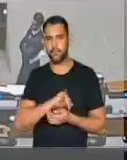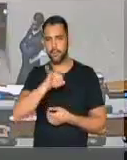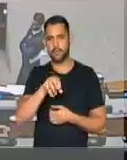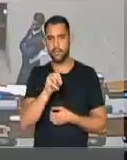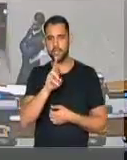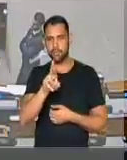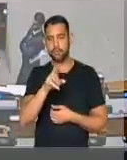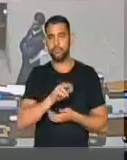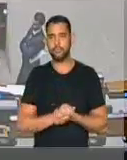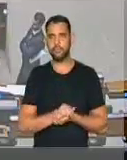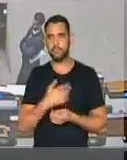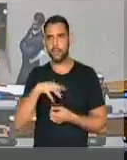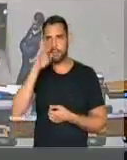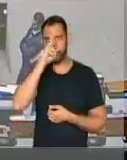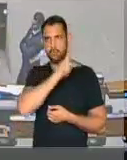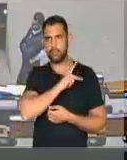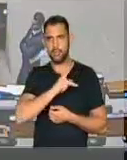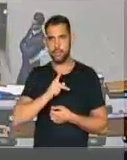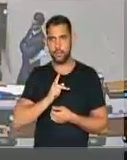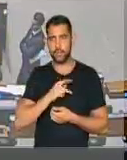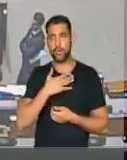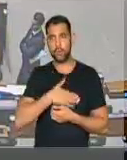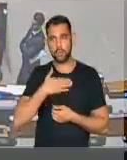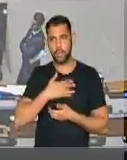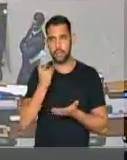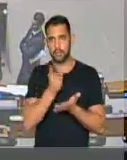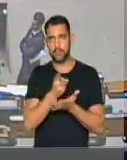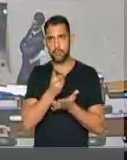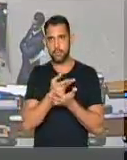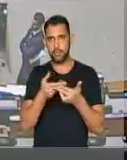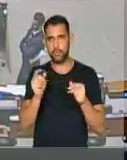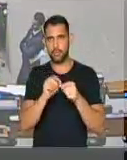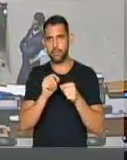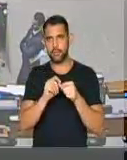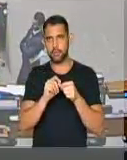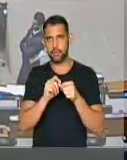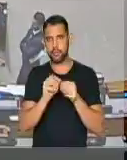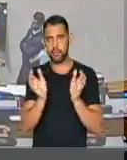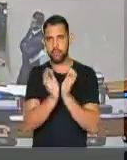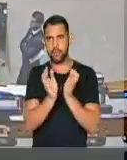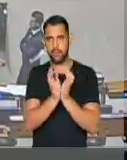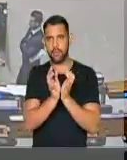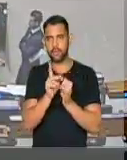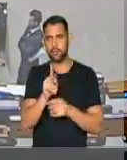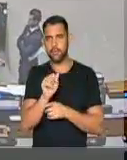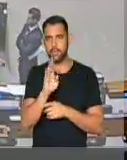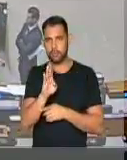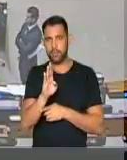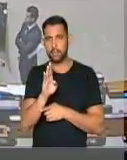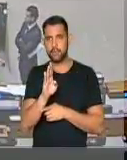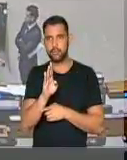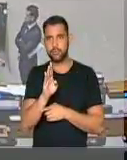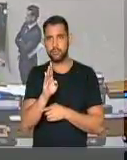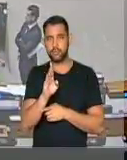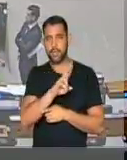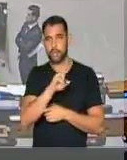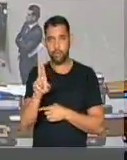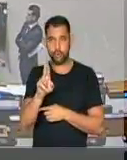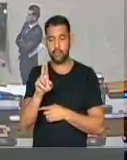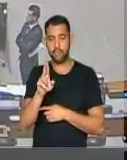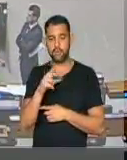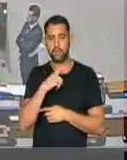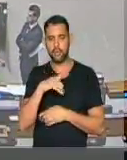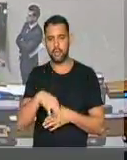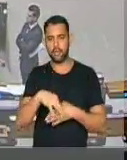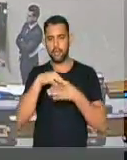Senhor Presidente, eu queria nesse momento em da bancada do PCdoB, em nome